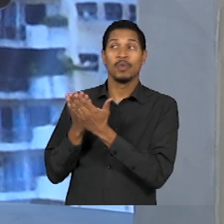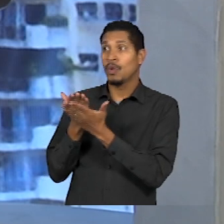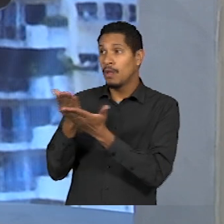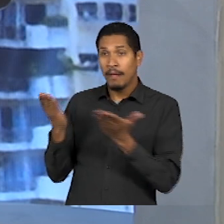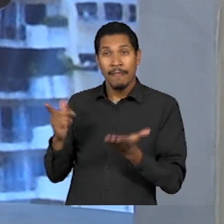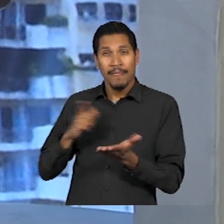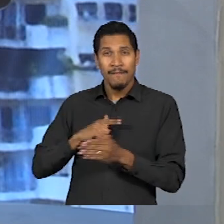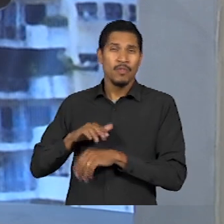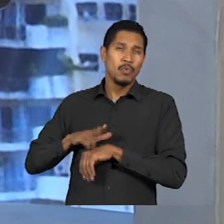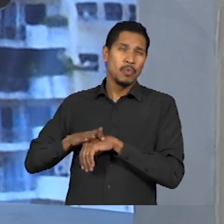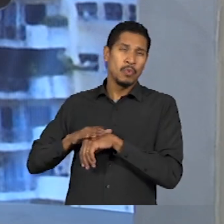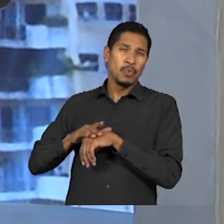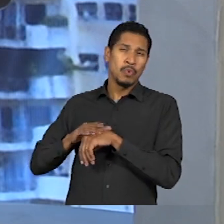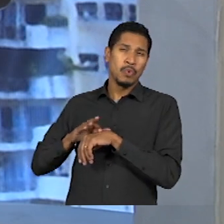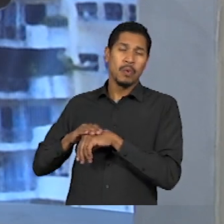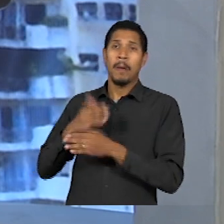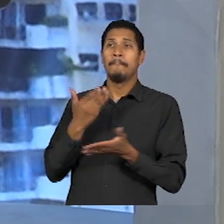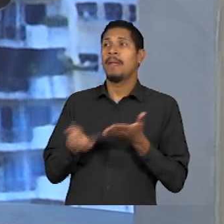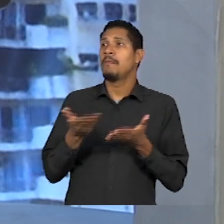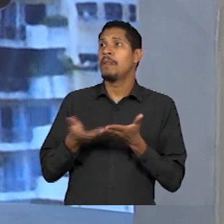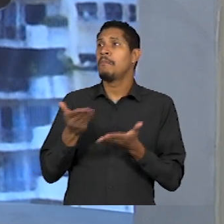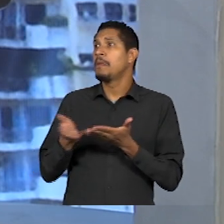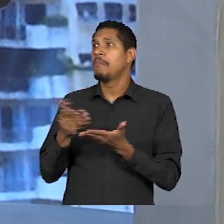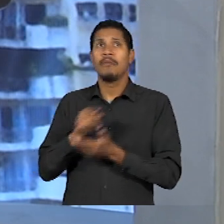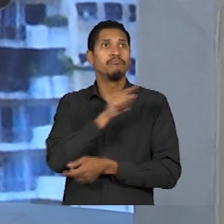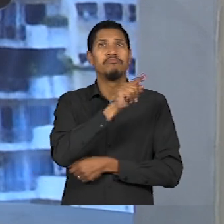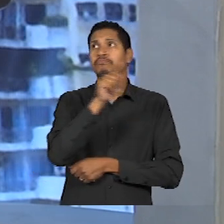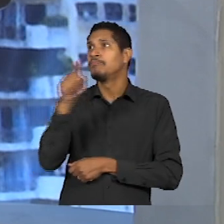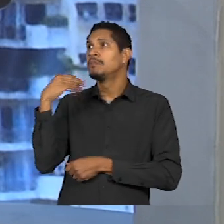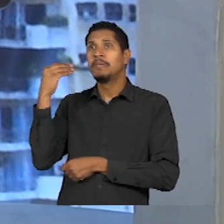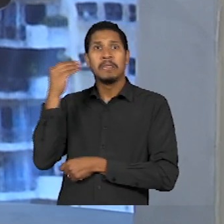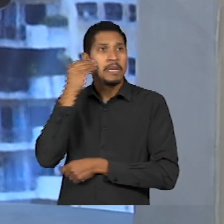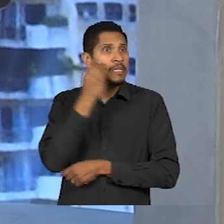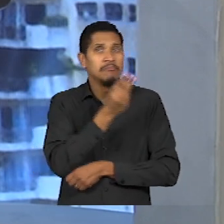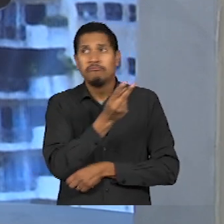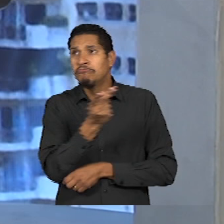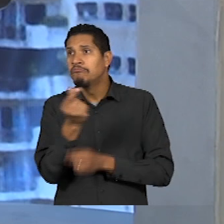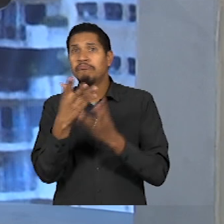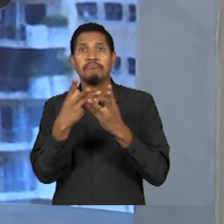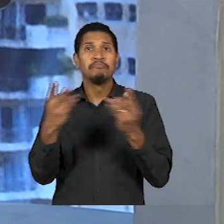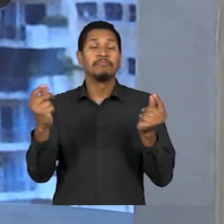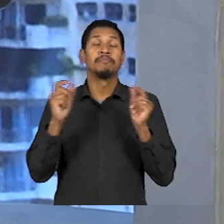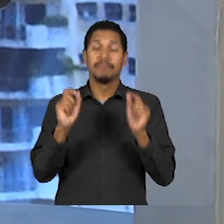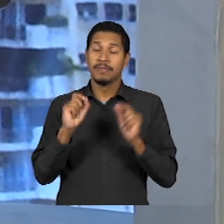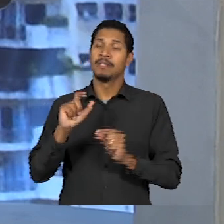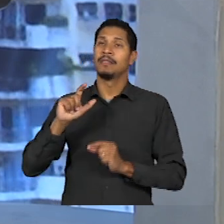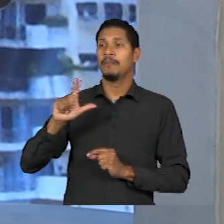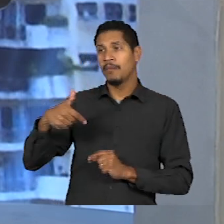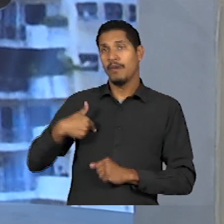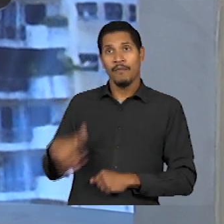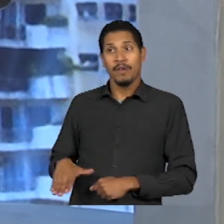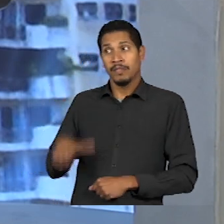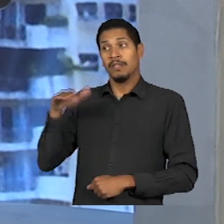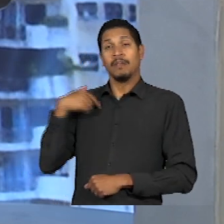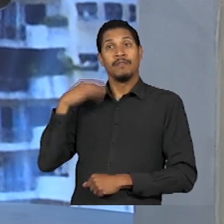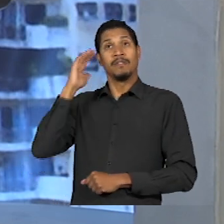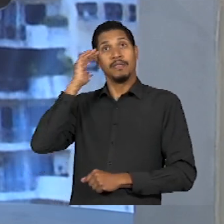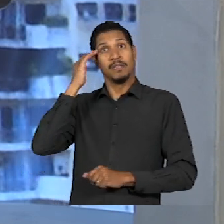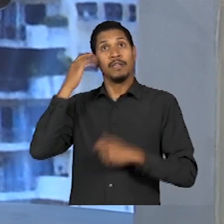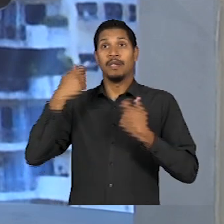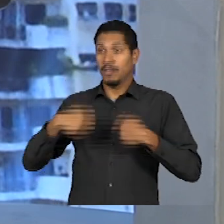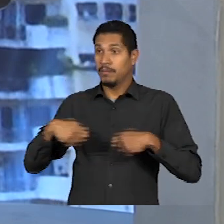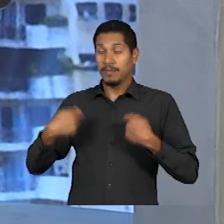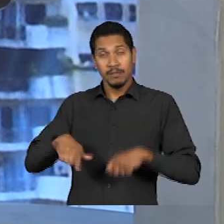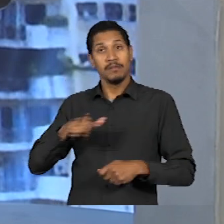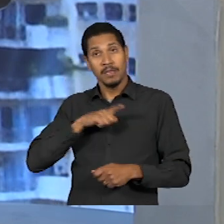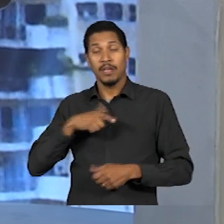Porque eu fiquei muito doente, então eu acabei perdendo muitas experiências da vida escolar. E eu fui crescendo, eu fui entendendo que eu tenho